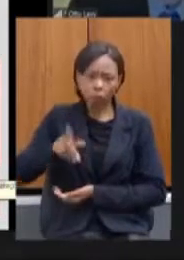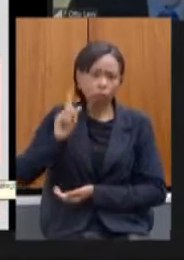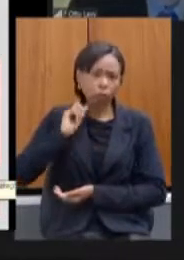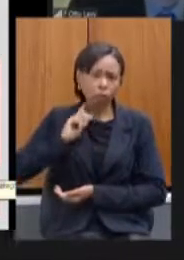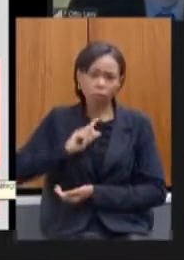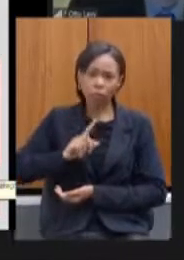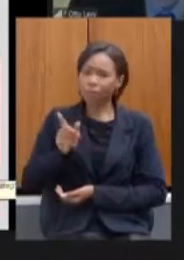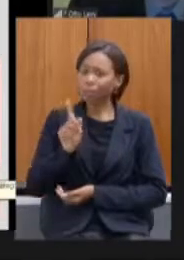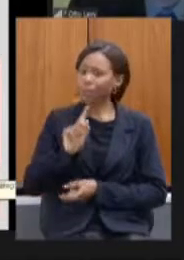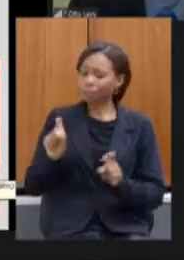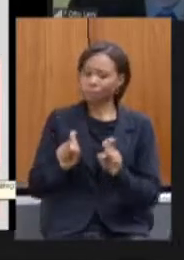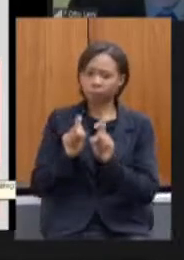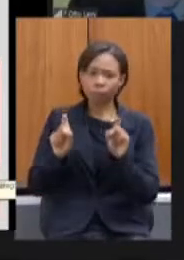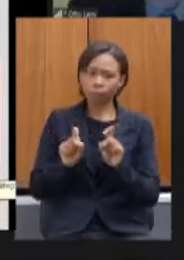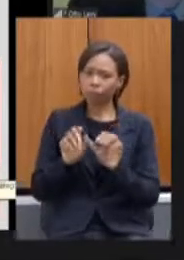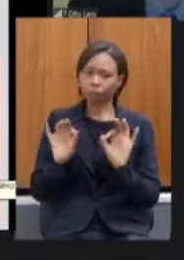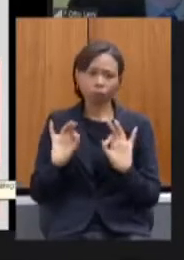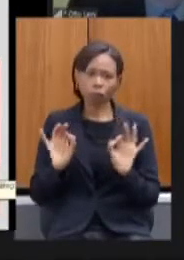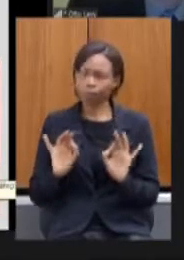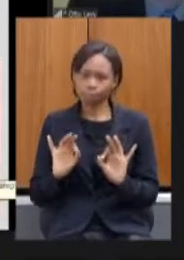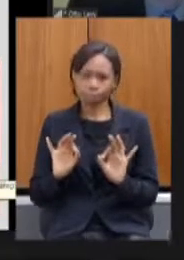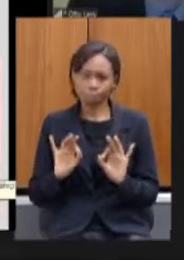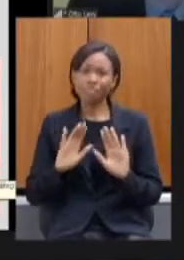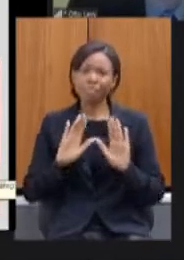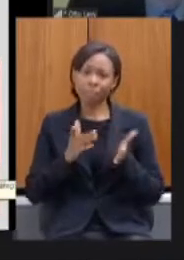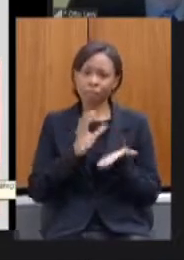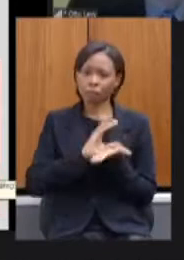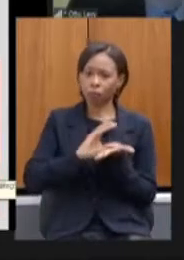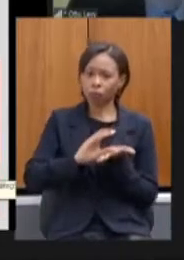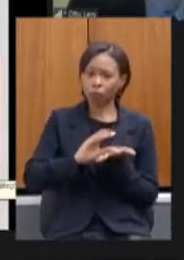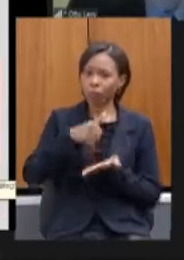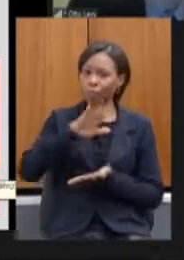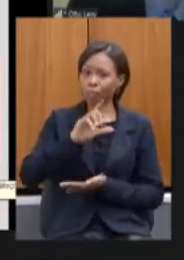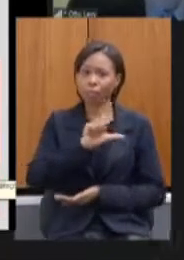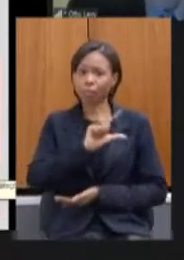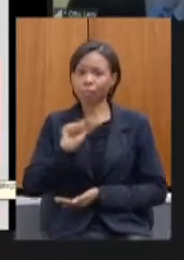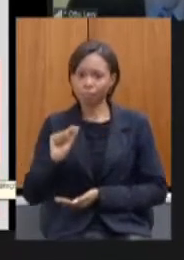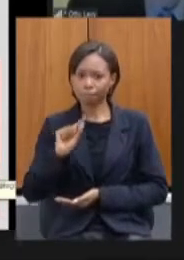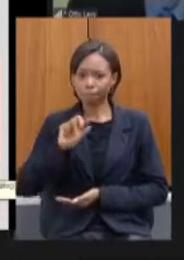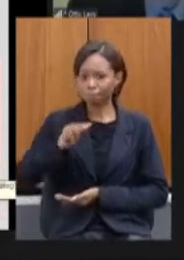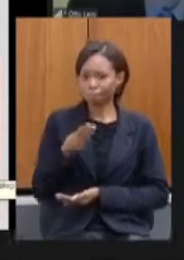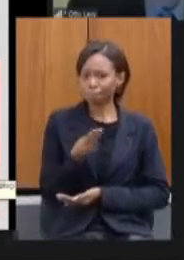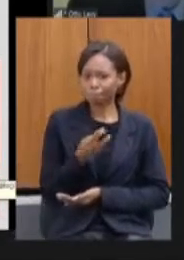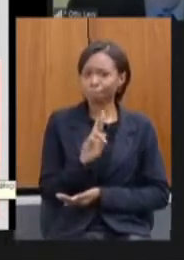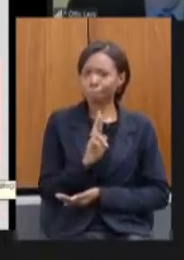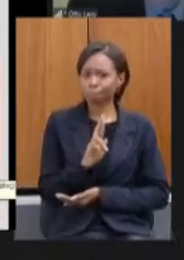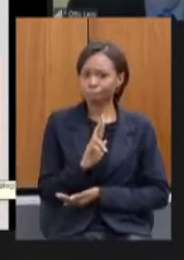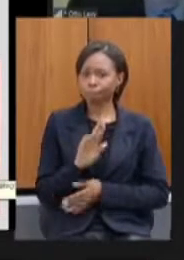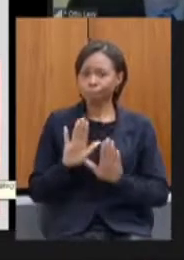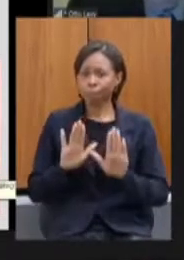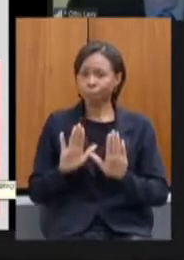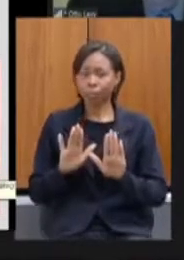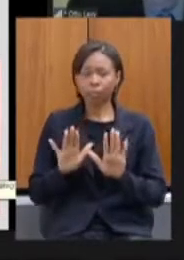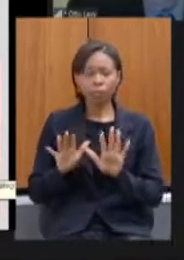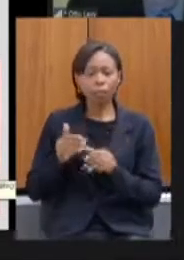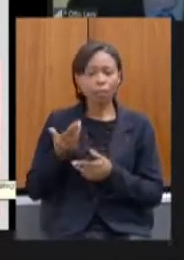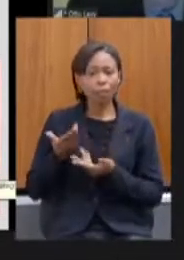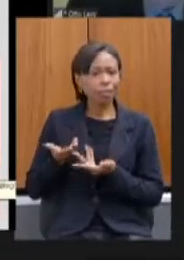sido investido mais de 100 milhões de reais esse projeto foi